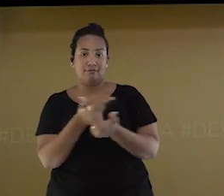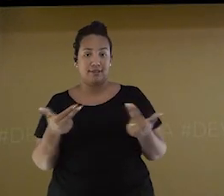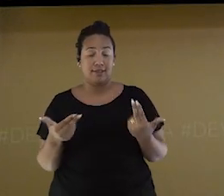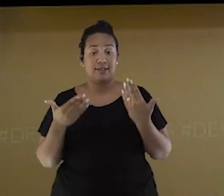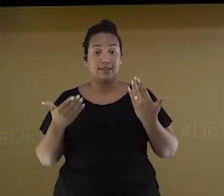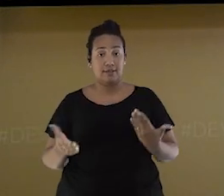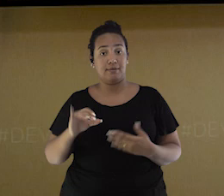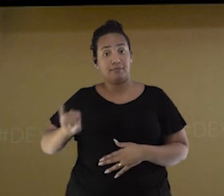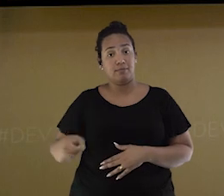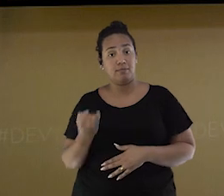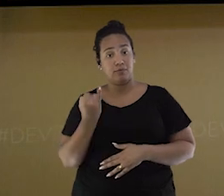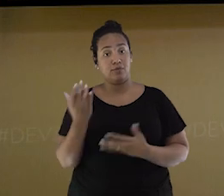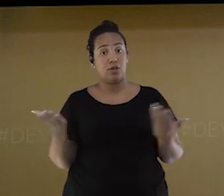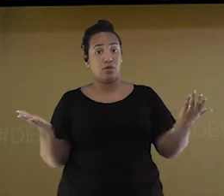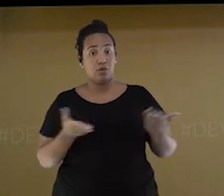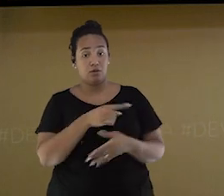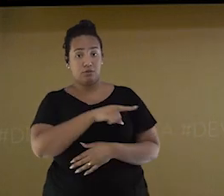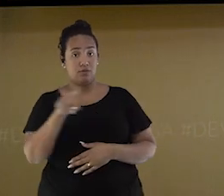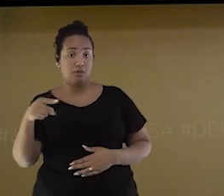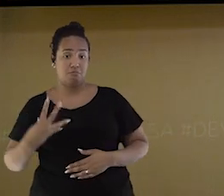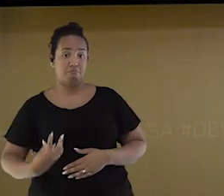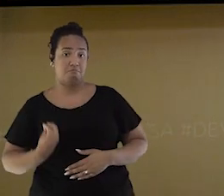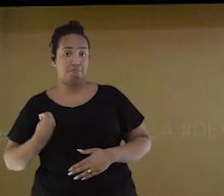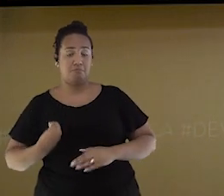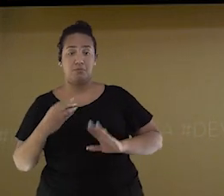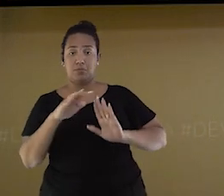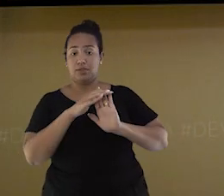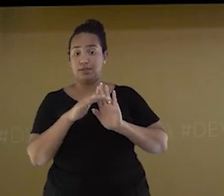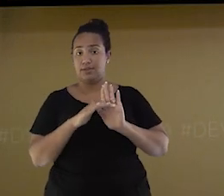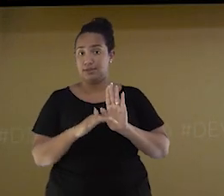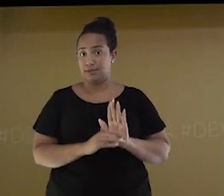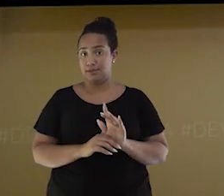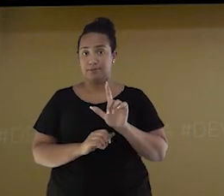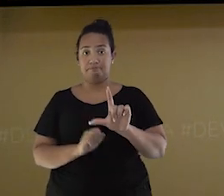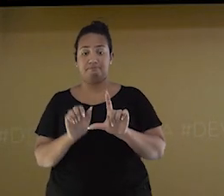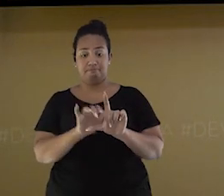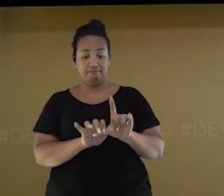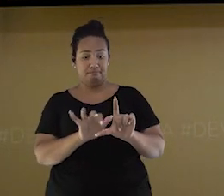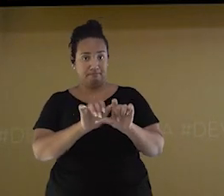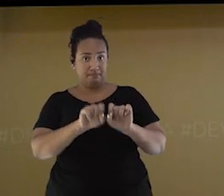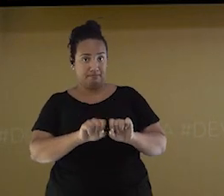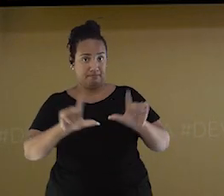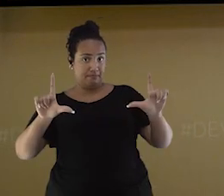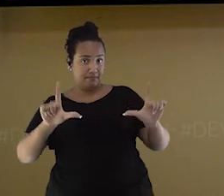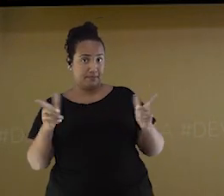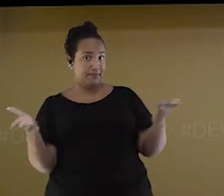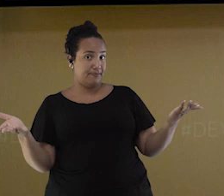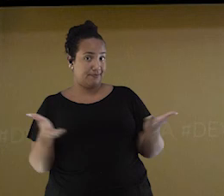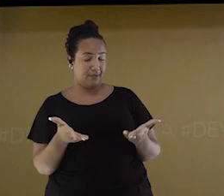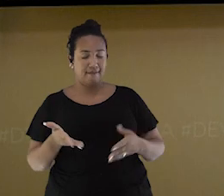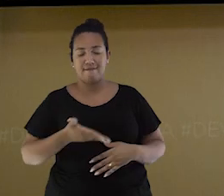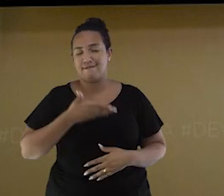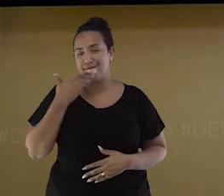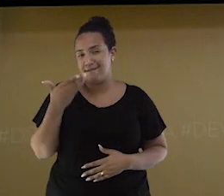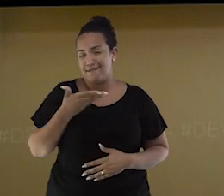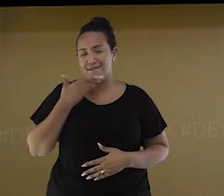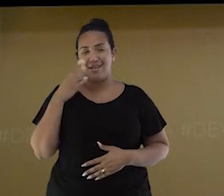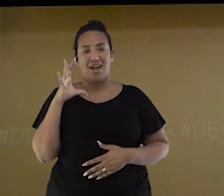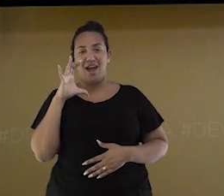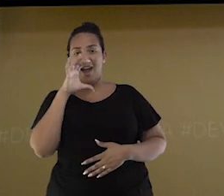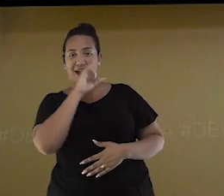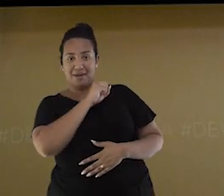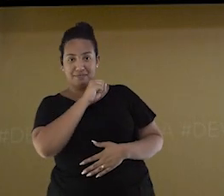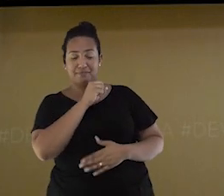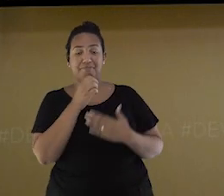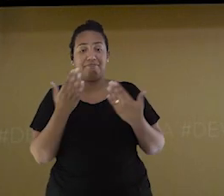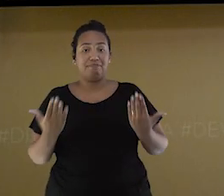agora para marcar a sua presença através do QR Code que está na sua tela. É bem fácil e rápido e assim